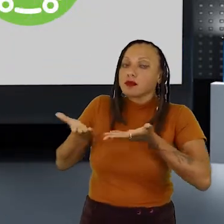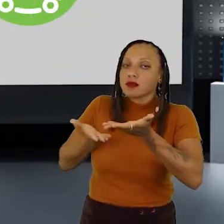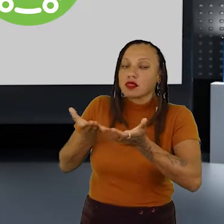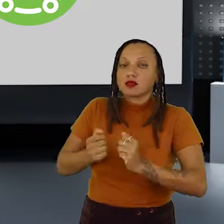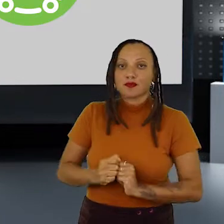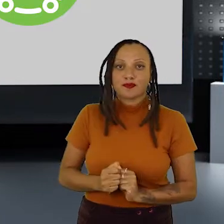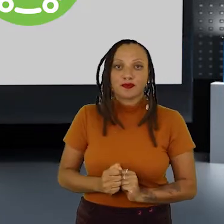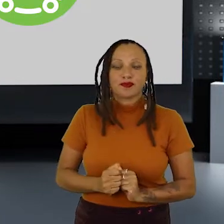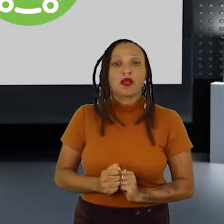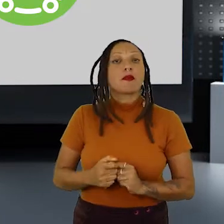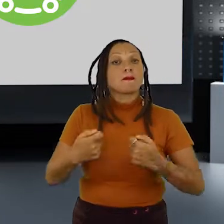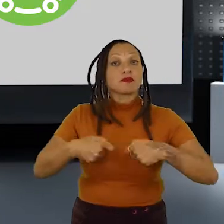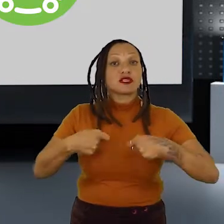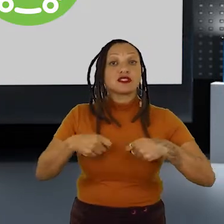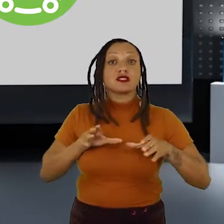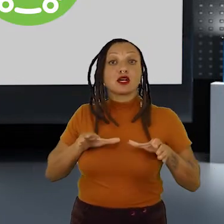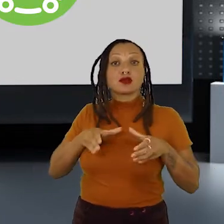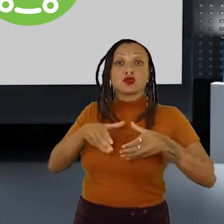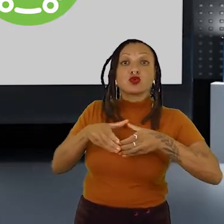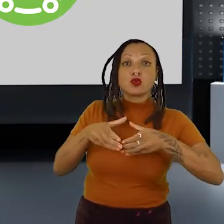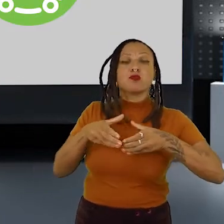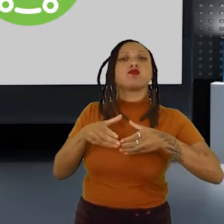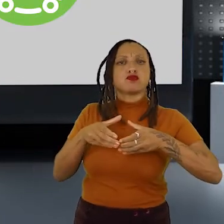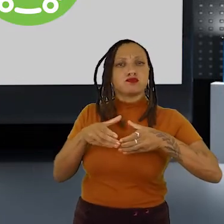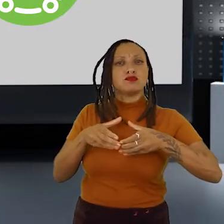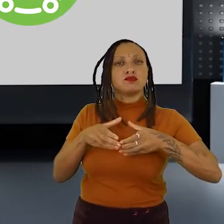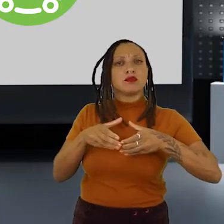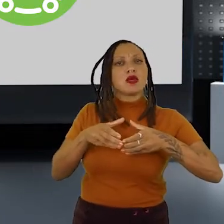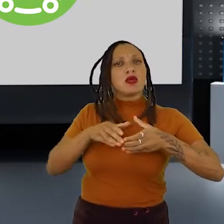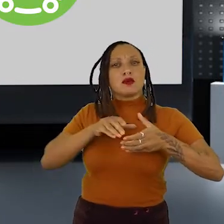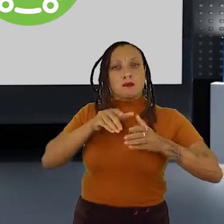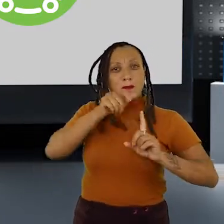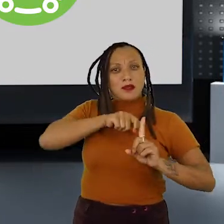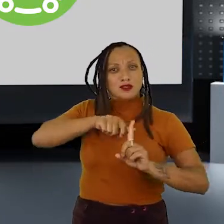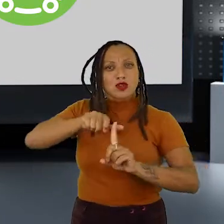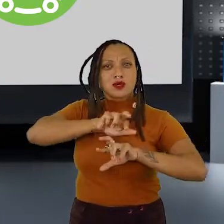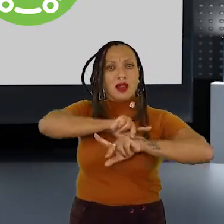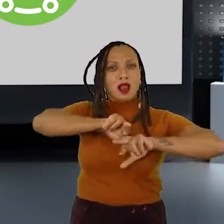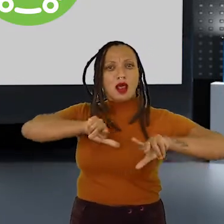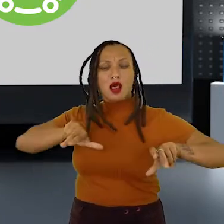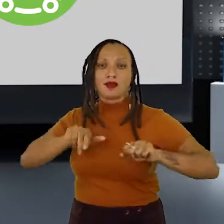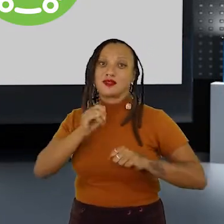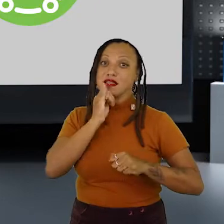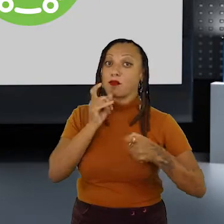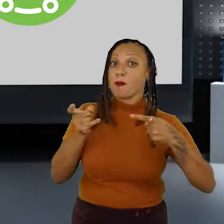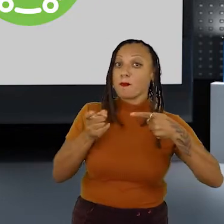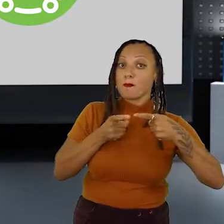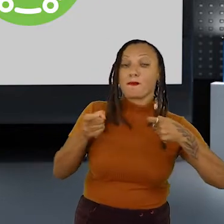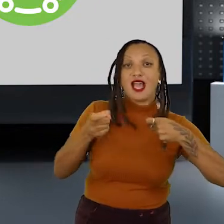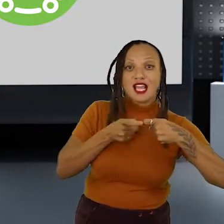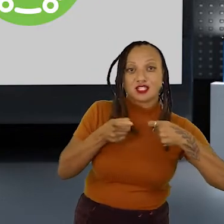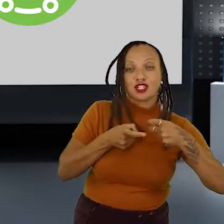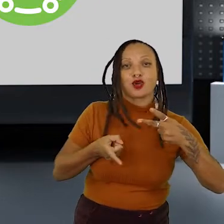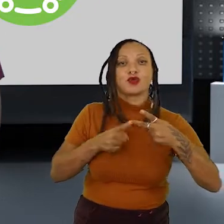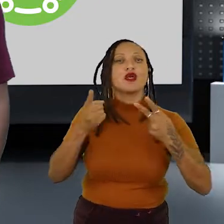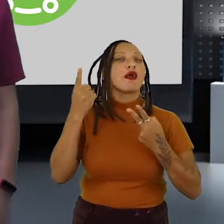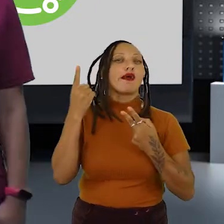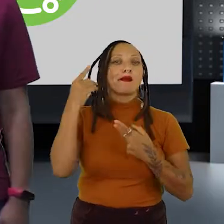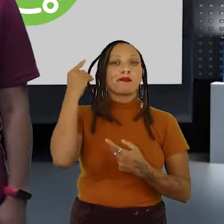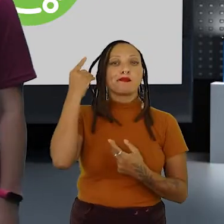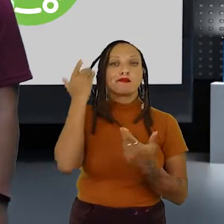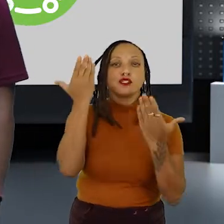aplicados a partir de um diagnóstico por uma equipe multidisciplinar. Envolvendo médicos, psicólogos, pedagogos,